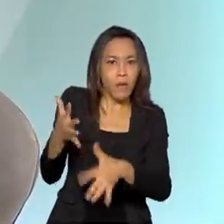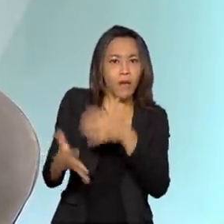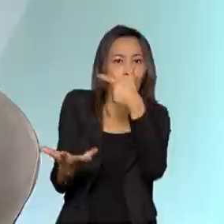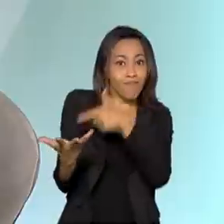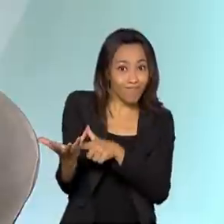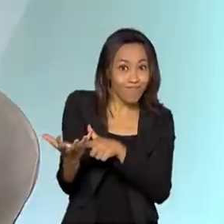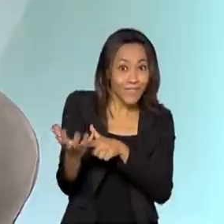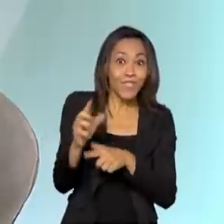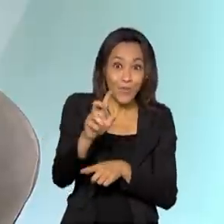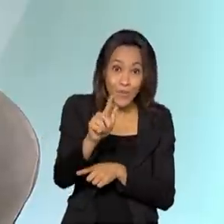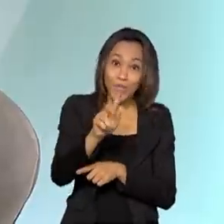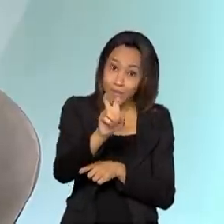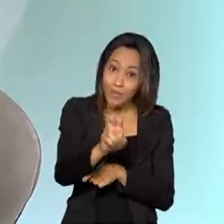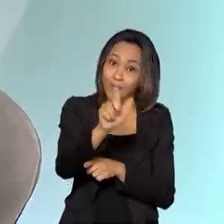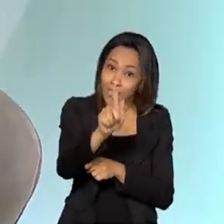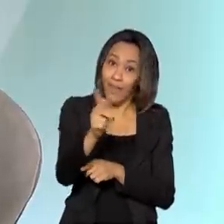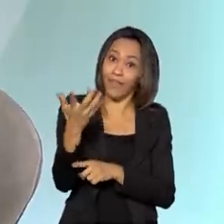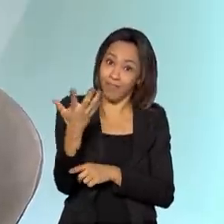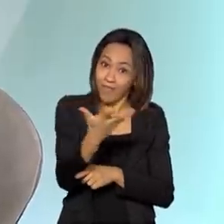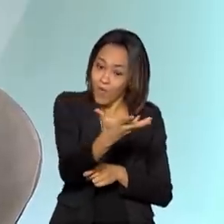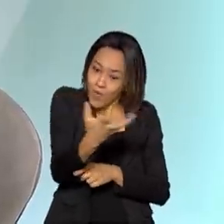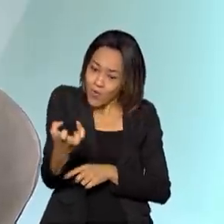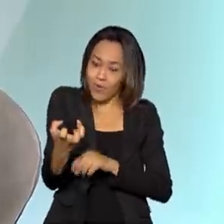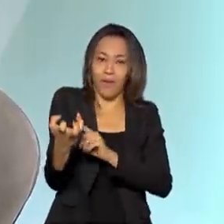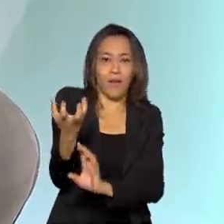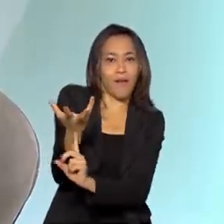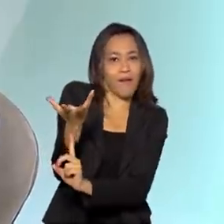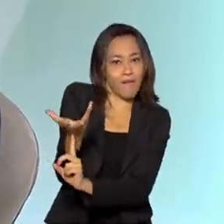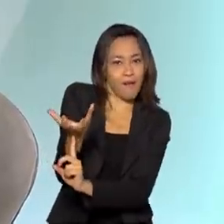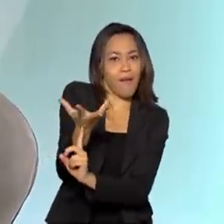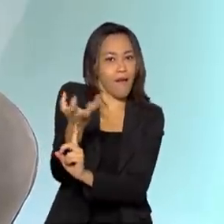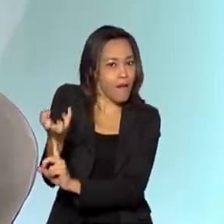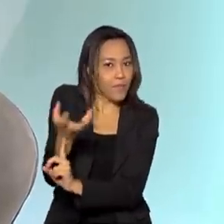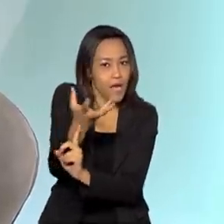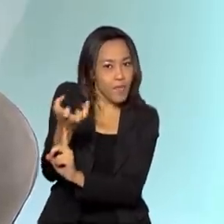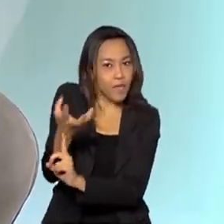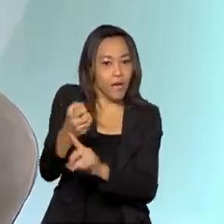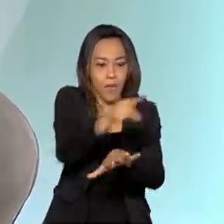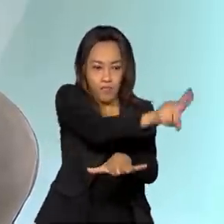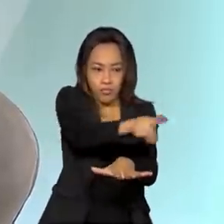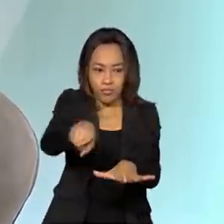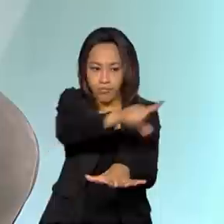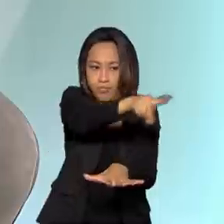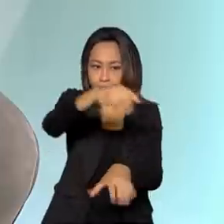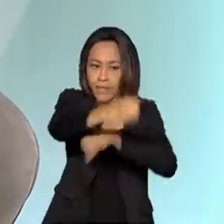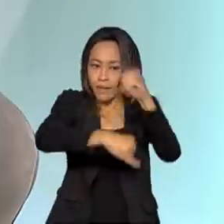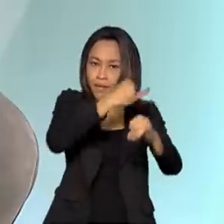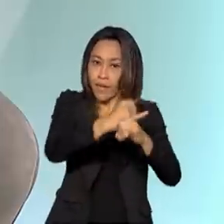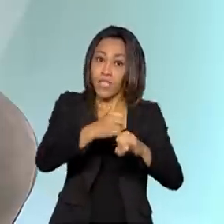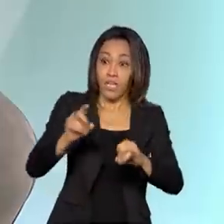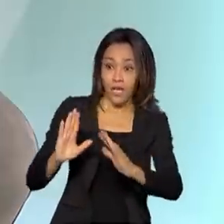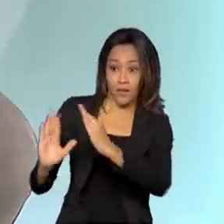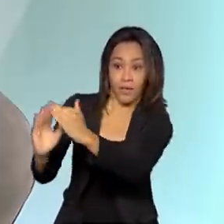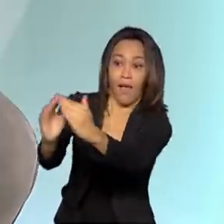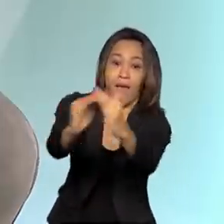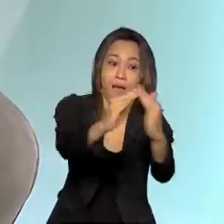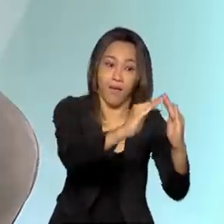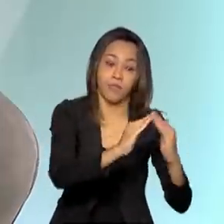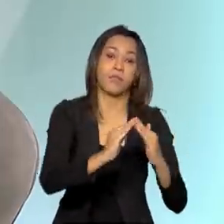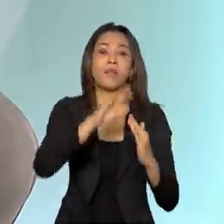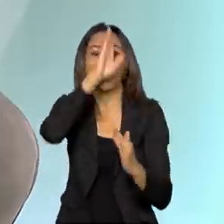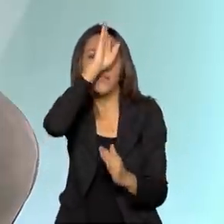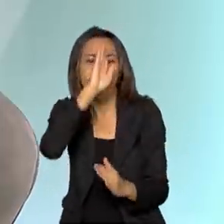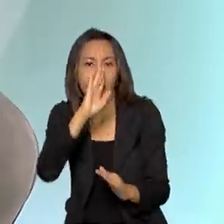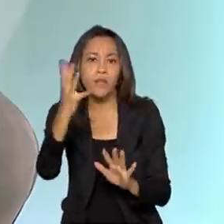5G está logo ali, nessa banda adjacente. E aí, considerando a quantidade de domicílios que todavia recebe um sinal de TV aberta e gratuita